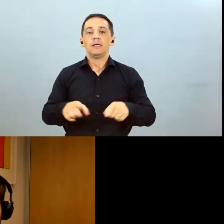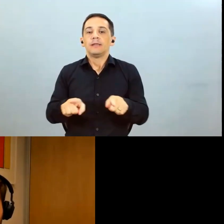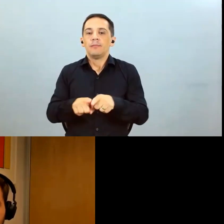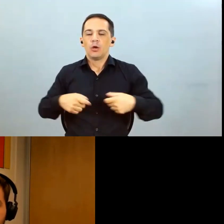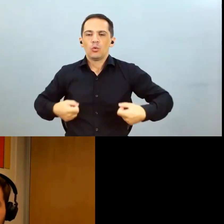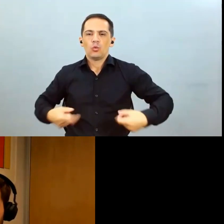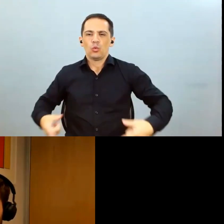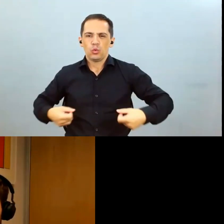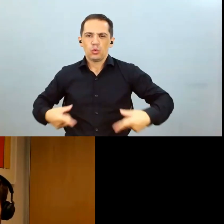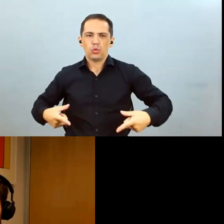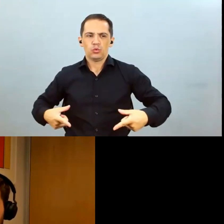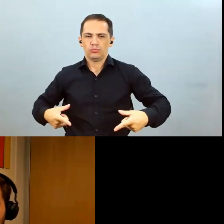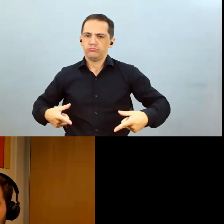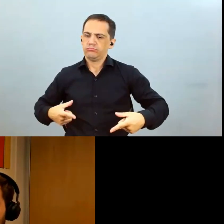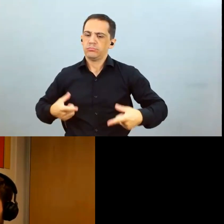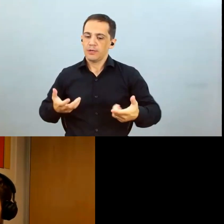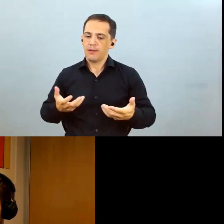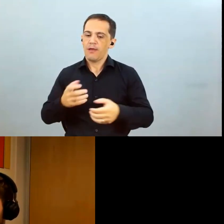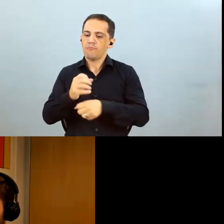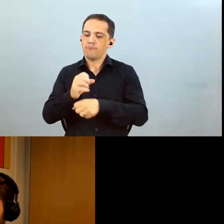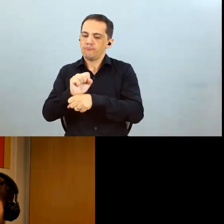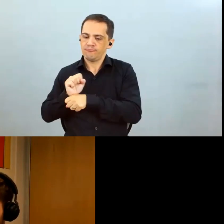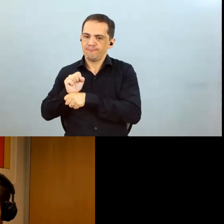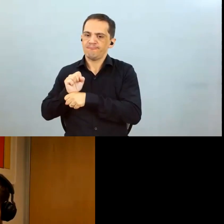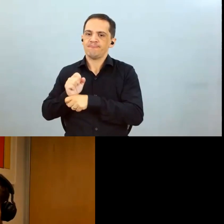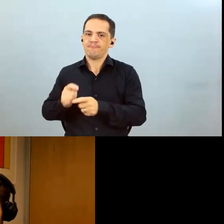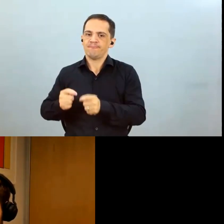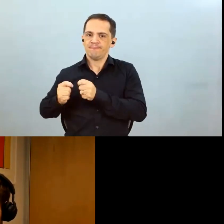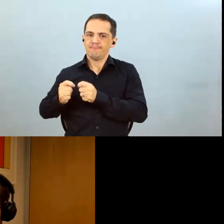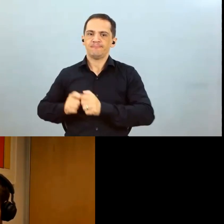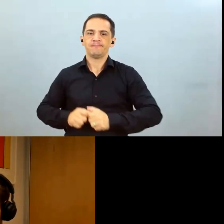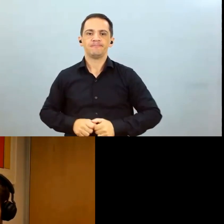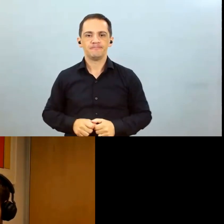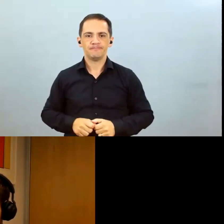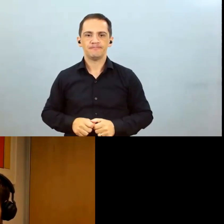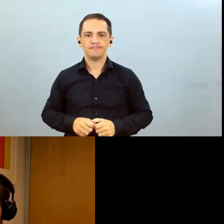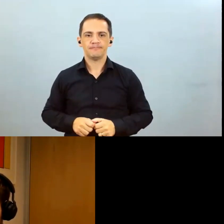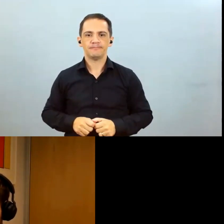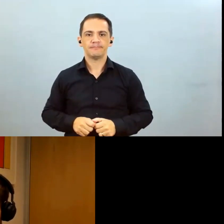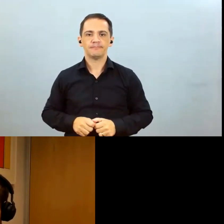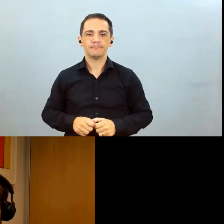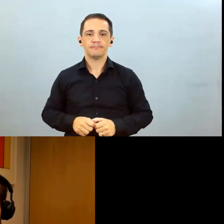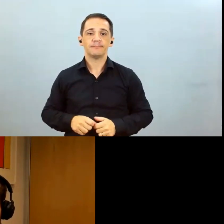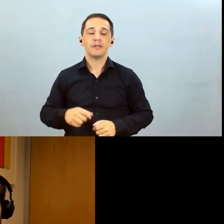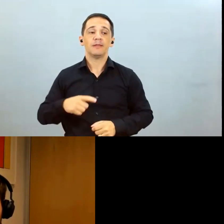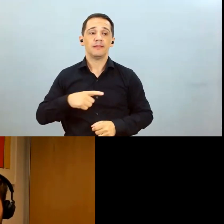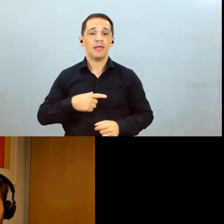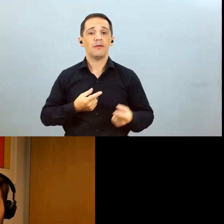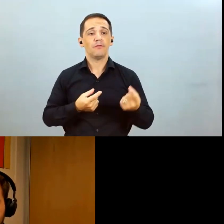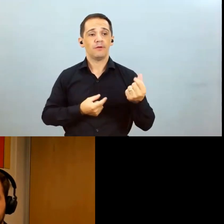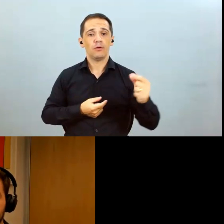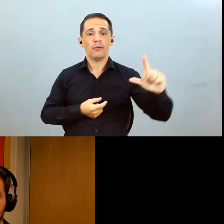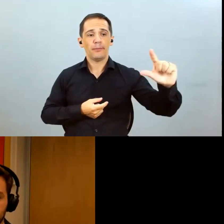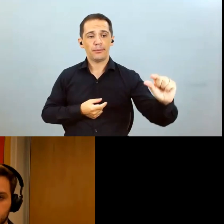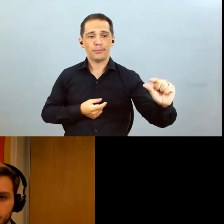grande diferença nas margens porque você está tendo redução de preço mas também está tendo redução de custo então a tendência é as margens